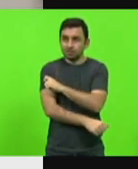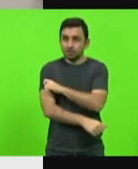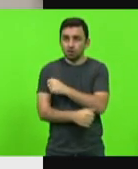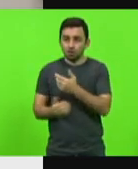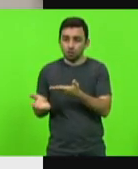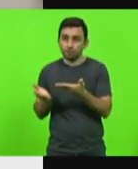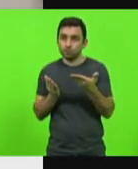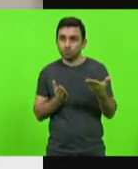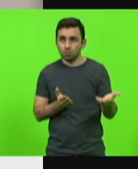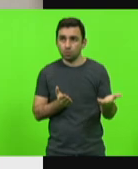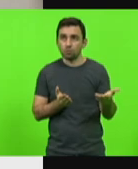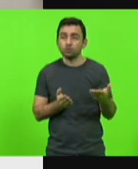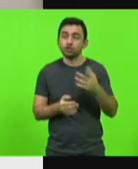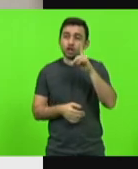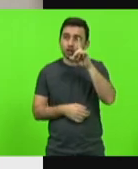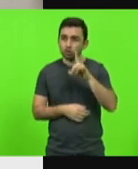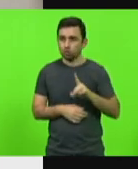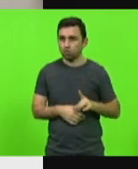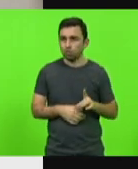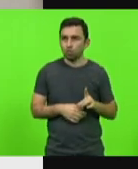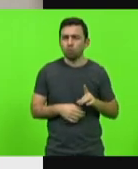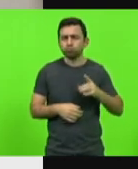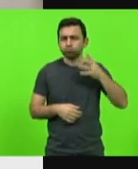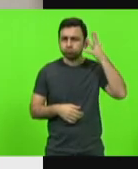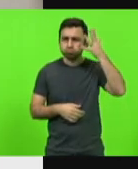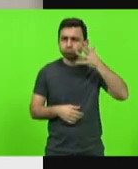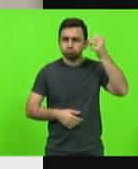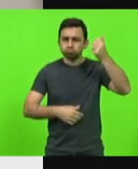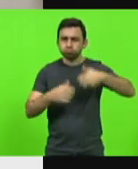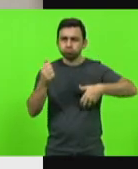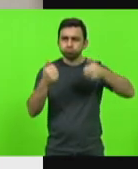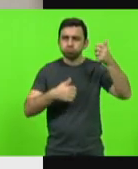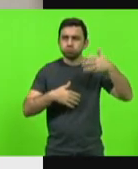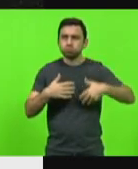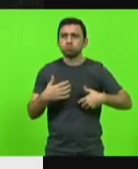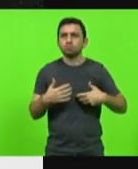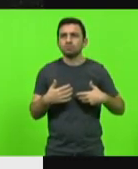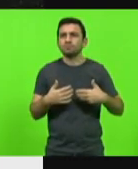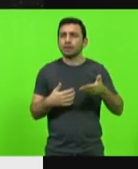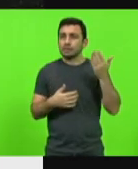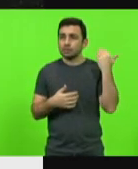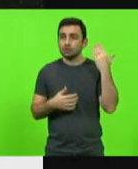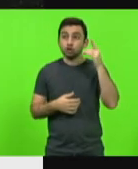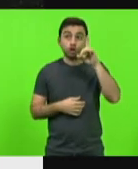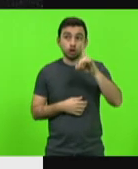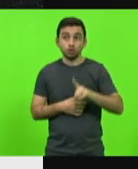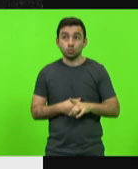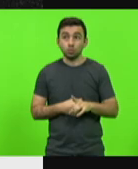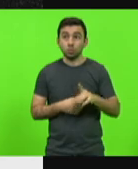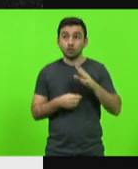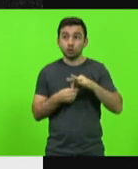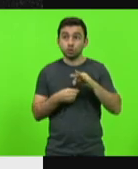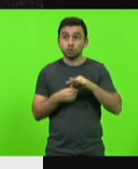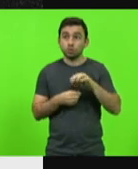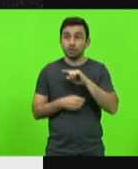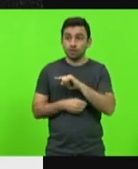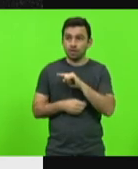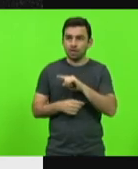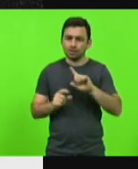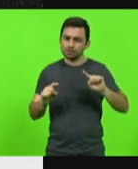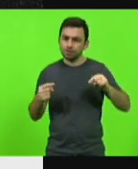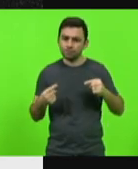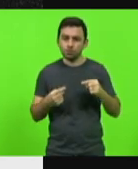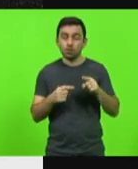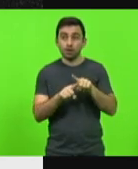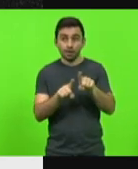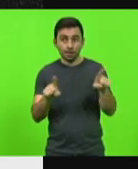Instituto Lixo Zero para fazer uma palestra. Na ocasião, o diretor do Instituto desafiou a